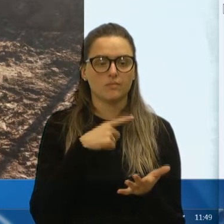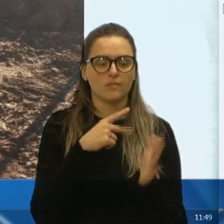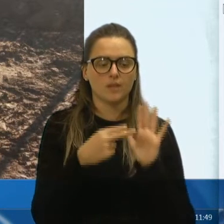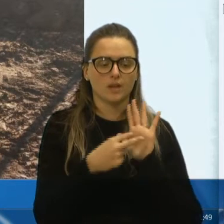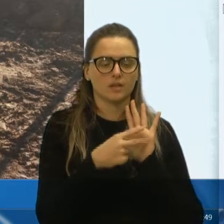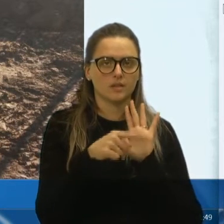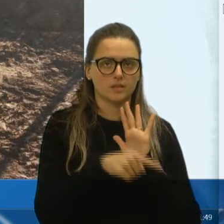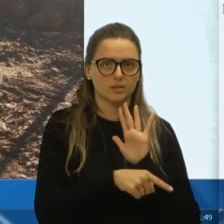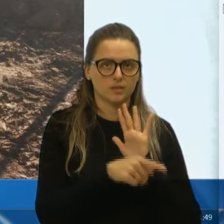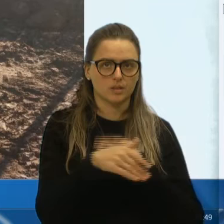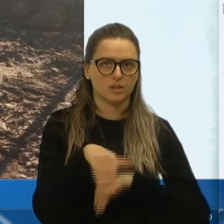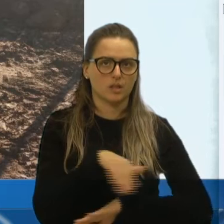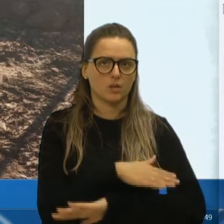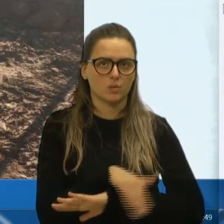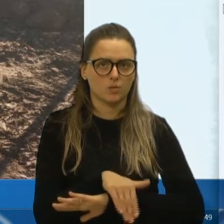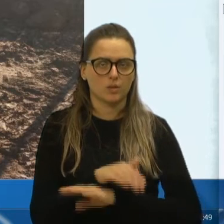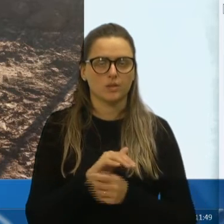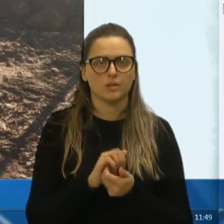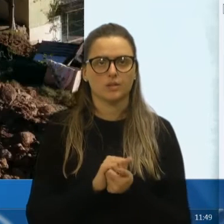a essa rua, a rua,